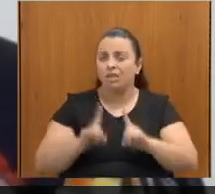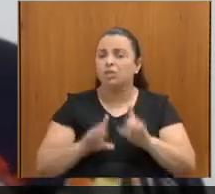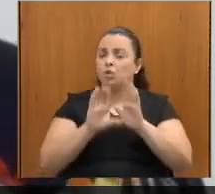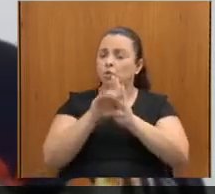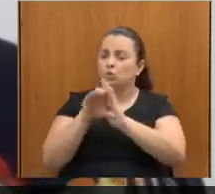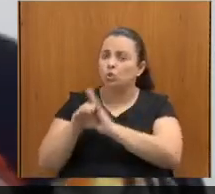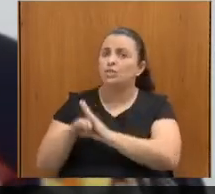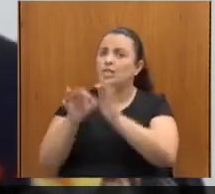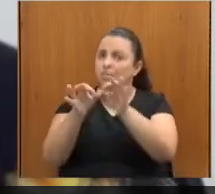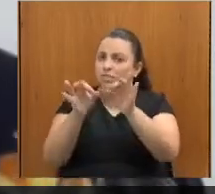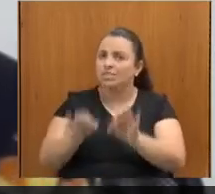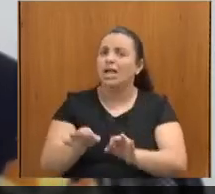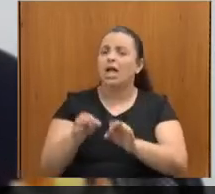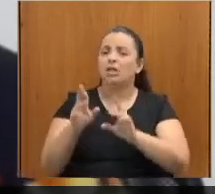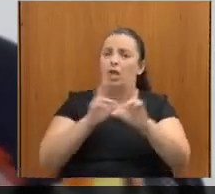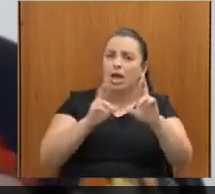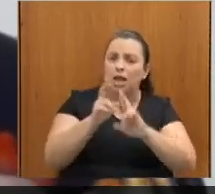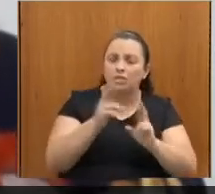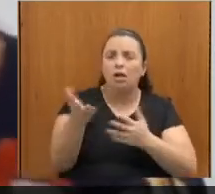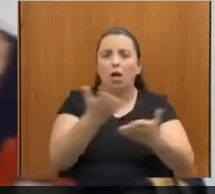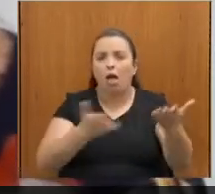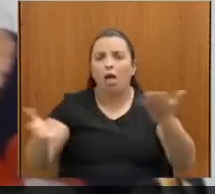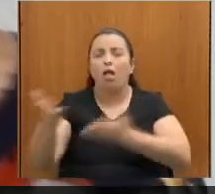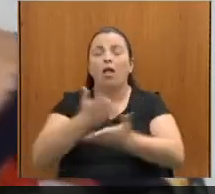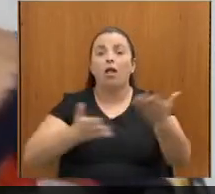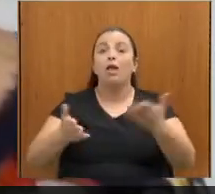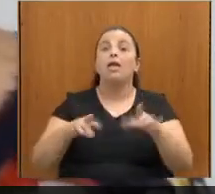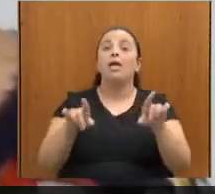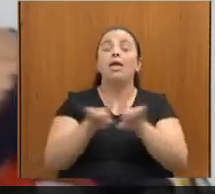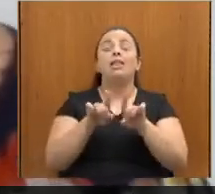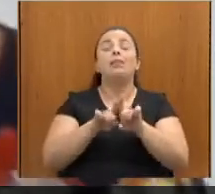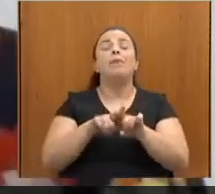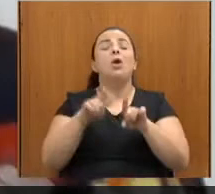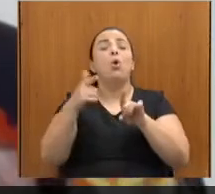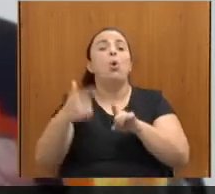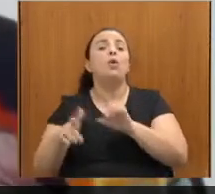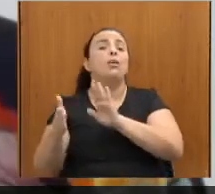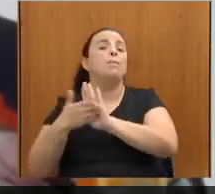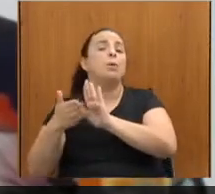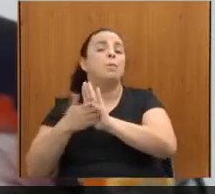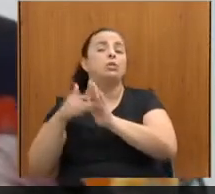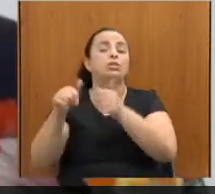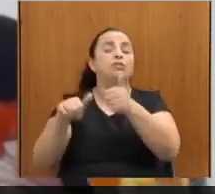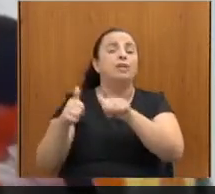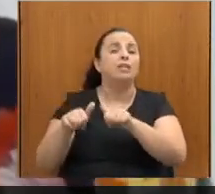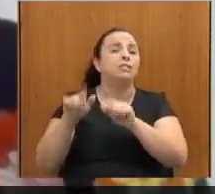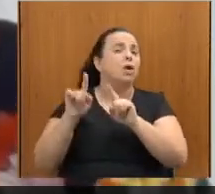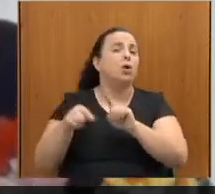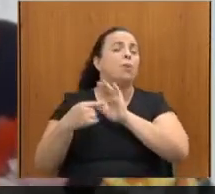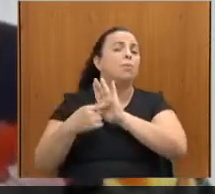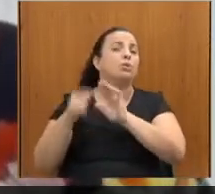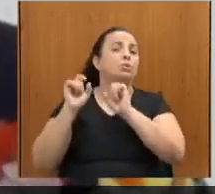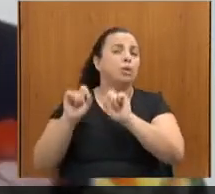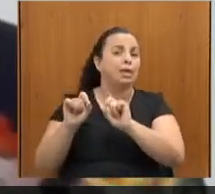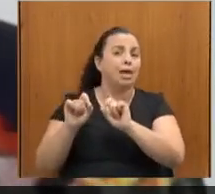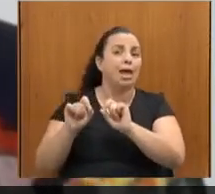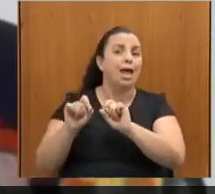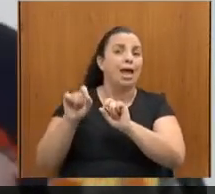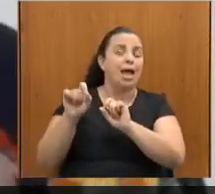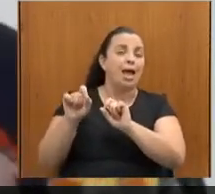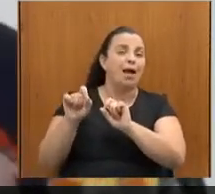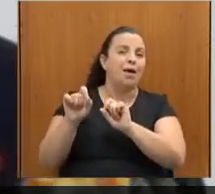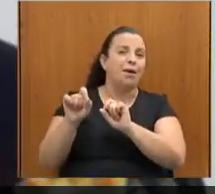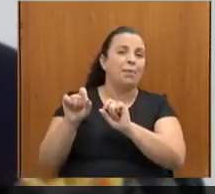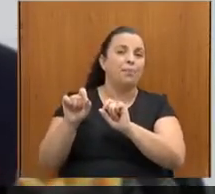relacional e existe, parece, uma outra proposta de instrumento que coloca um peso muito grande nessa